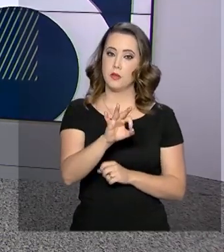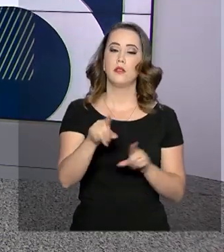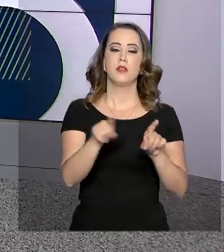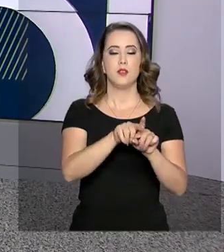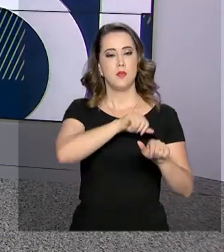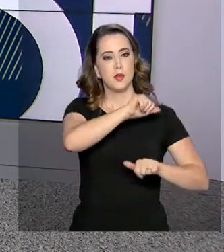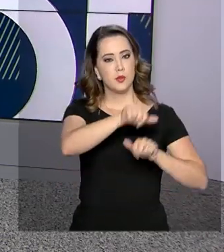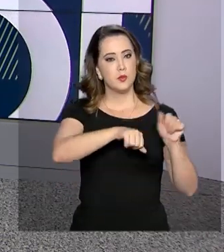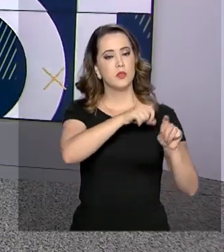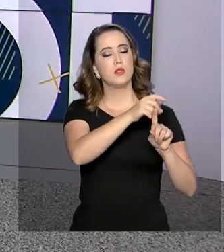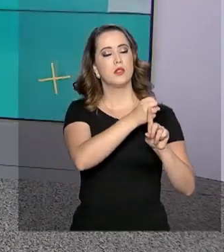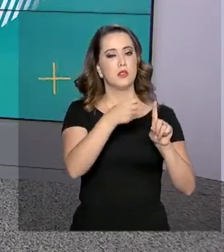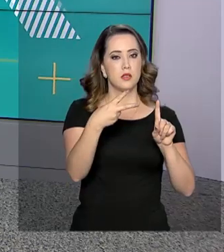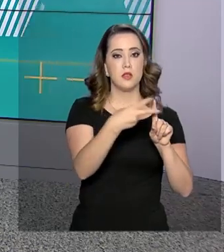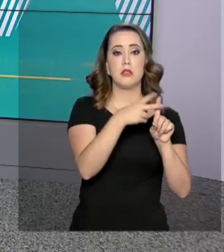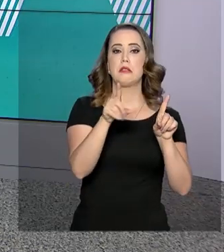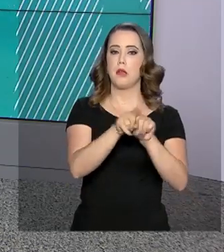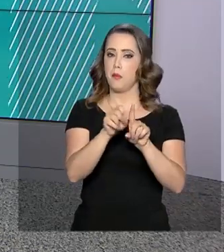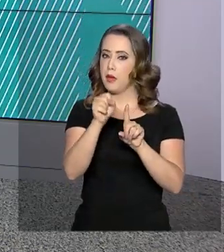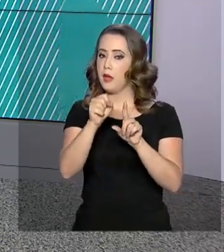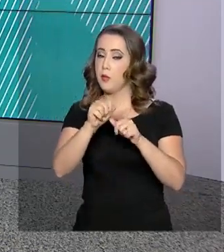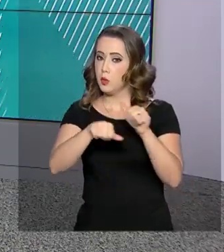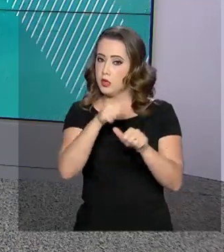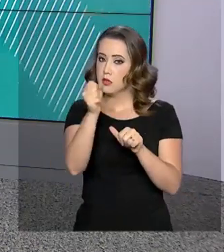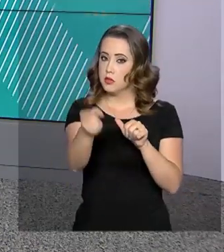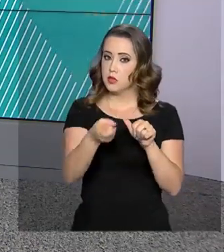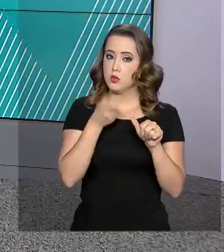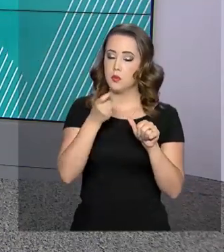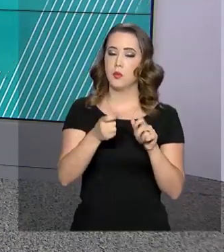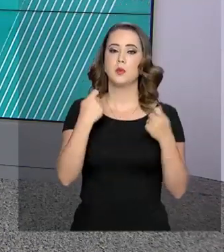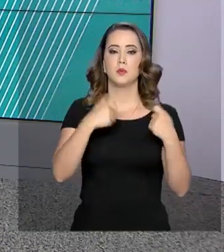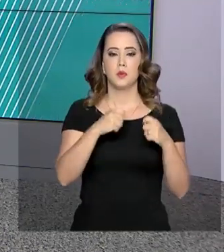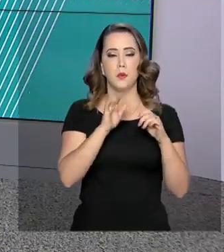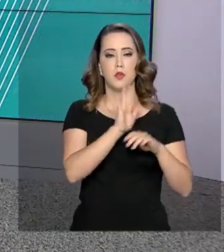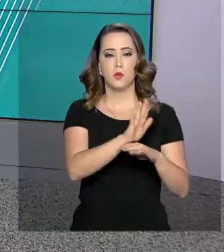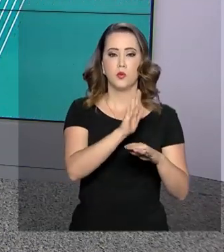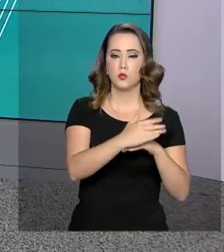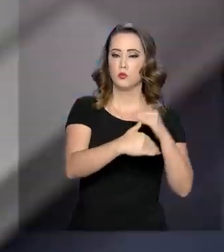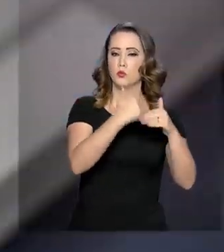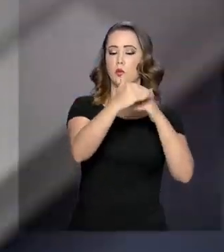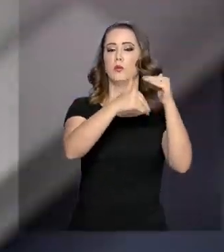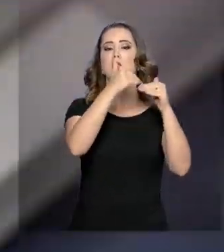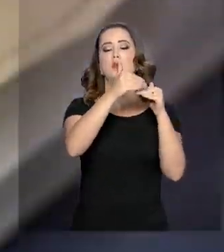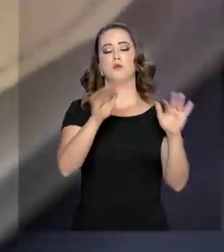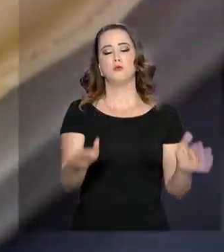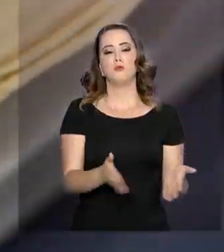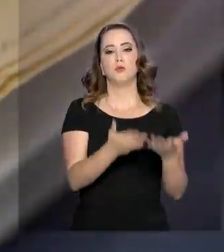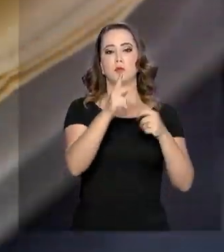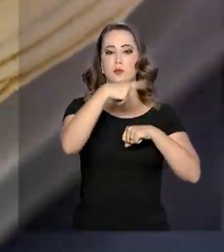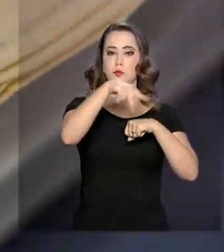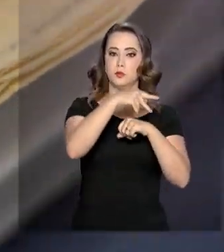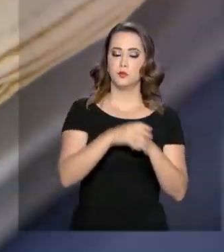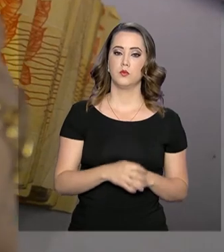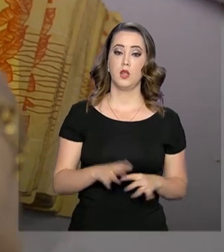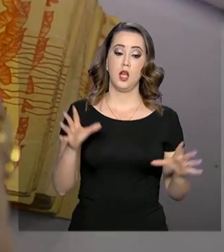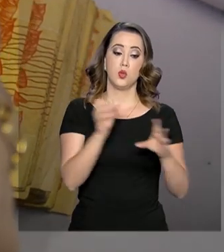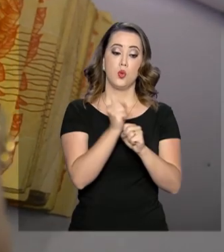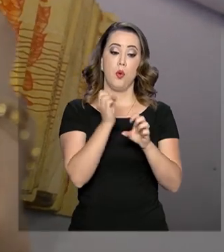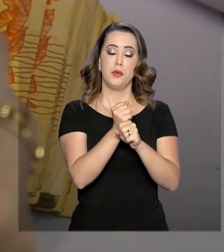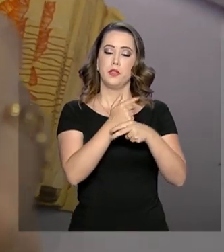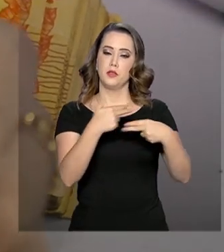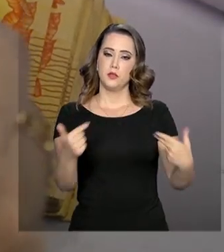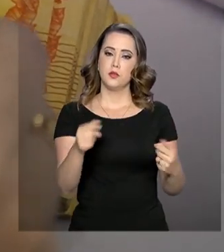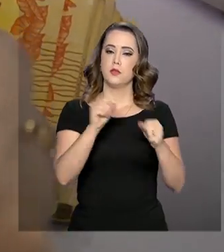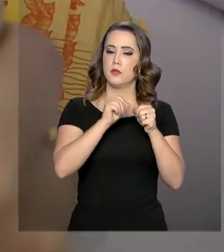Previdência Tributária são os maiores desafios do país para o aumento da produtividade. Soma de todos os bens e